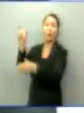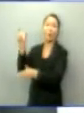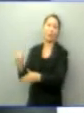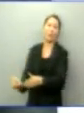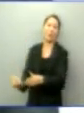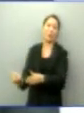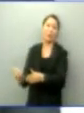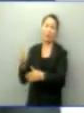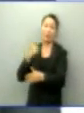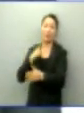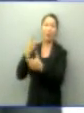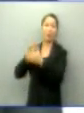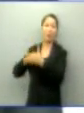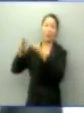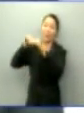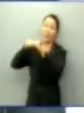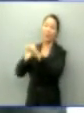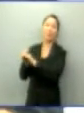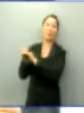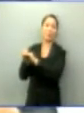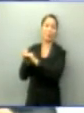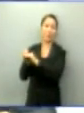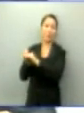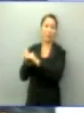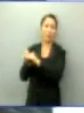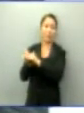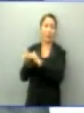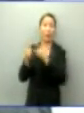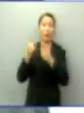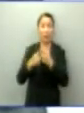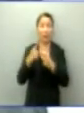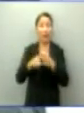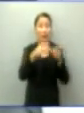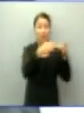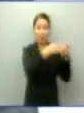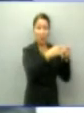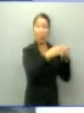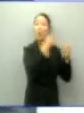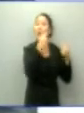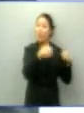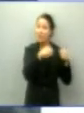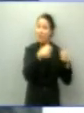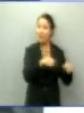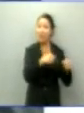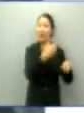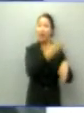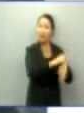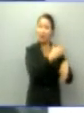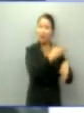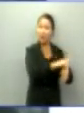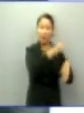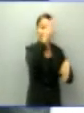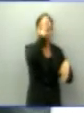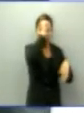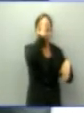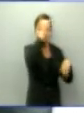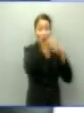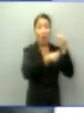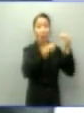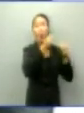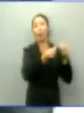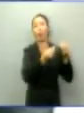relação de diálogo, de convivência com as famílias para cuidar do conjunto das pessoas porque a dependência química em uma família